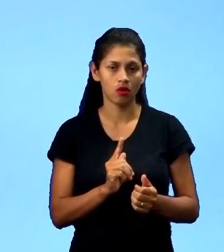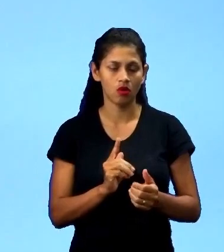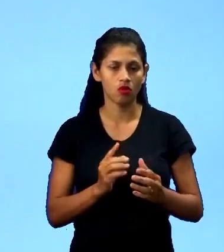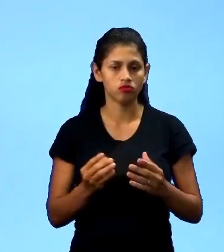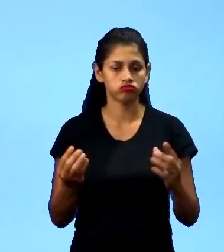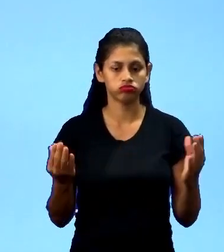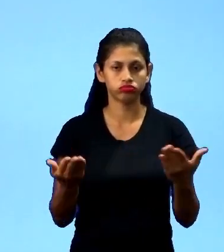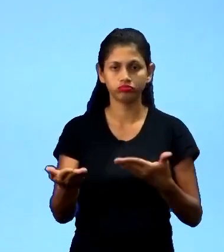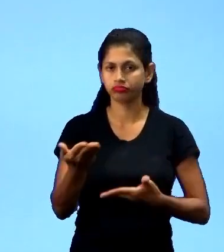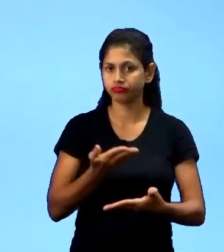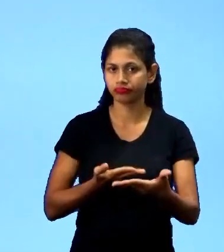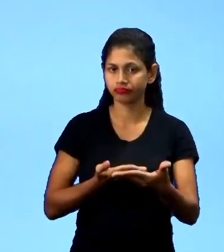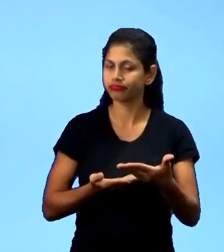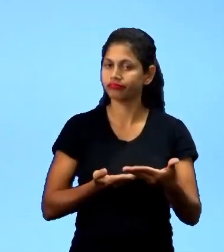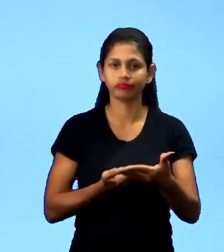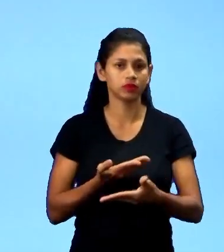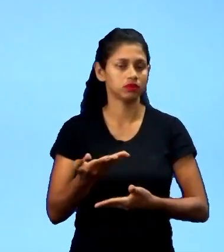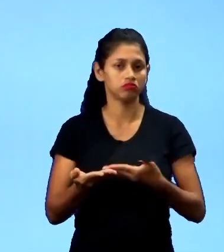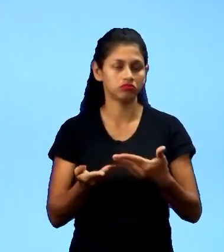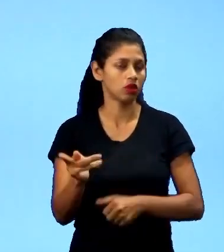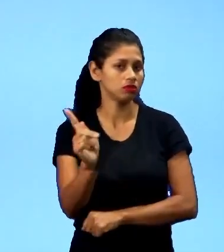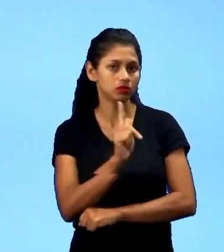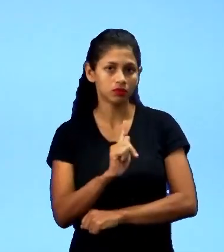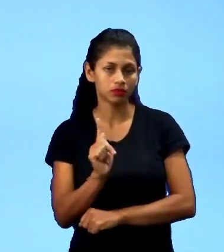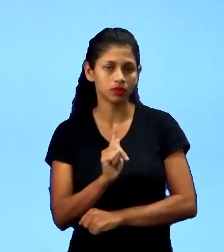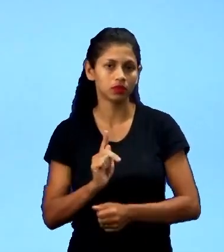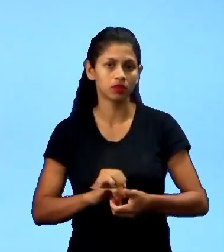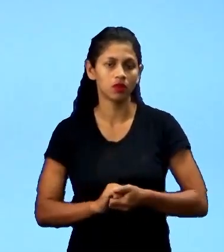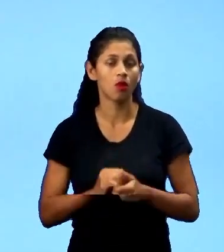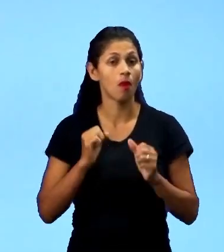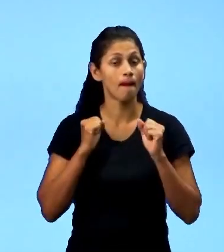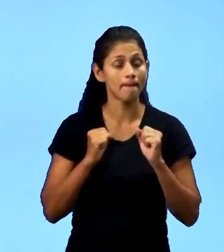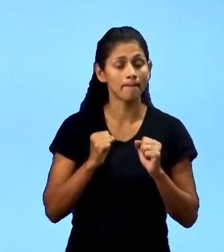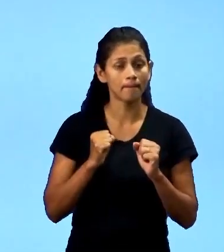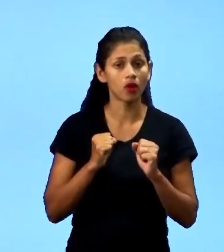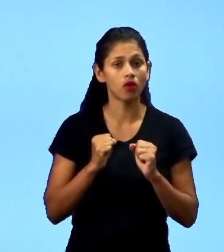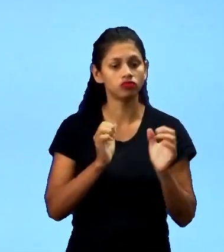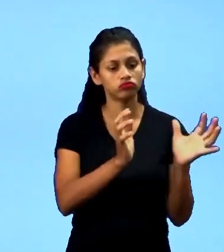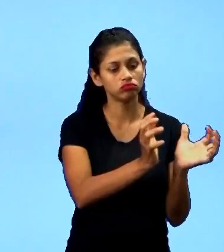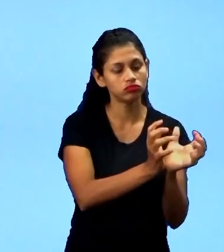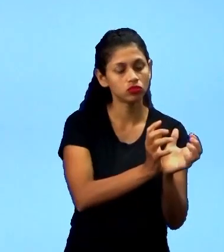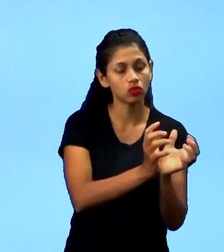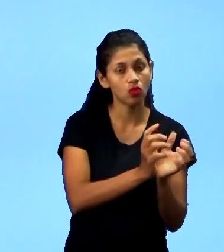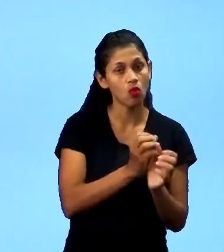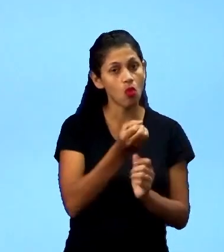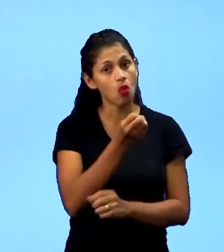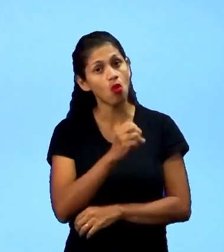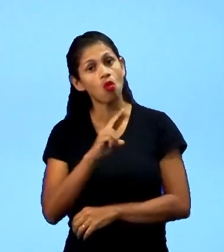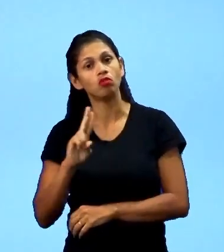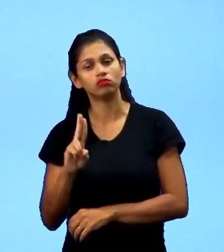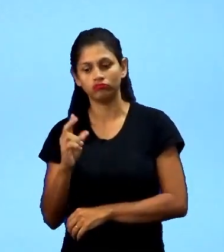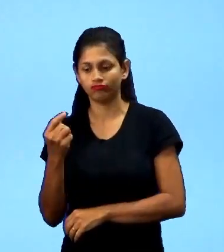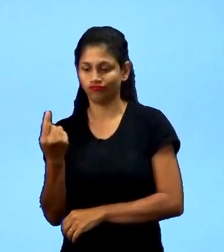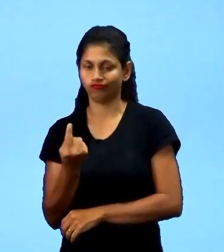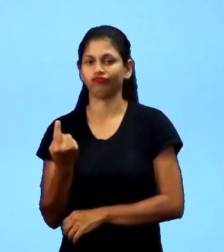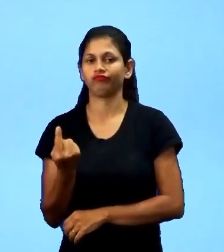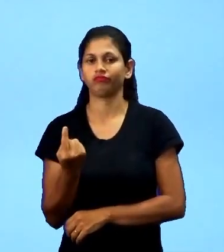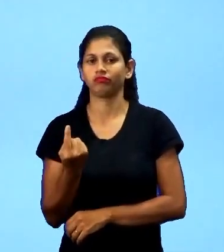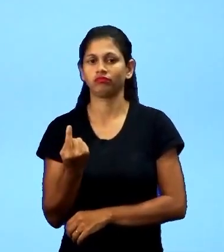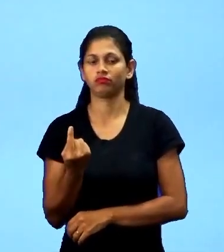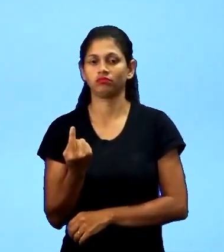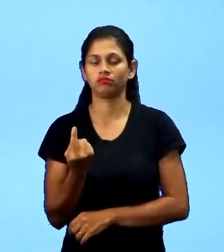já começa a entender que, efetivamente, o esporte pode ser coletivo ou individual, mas aquilo não é determinante